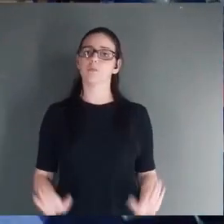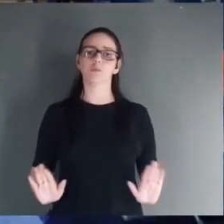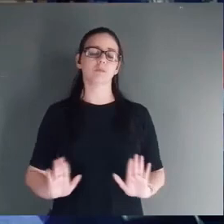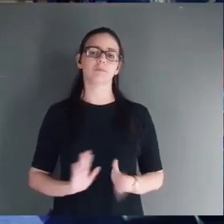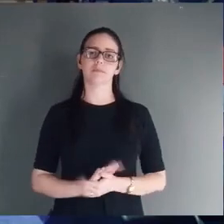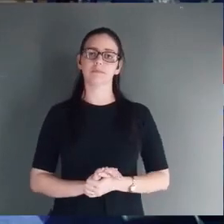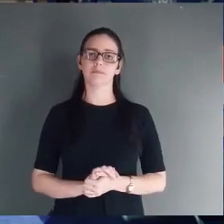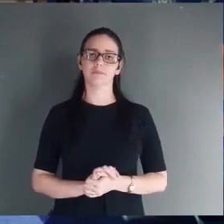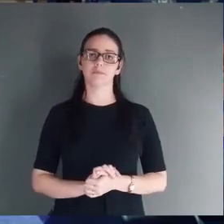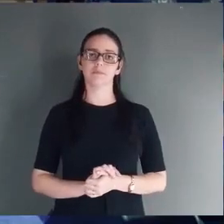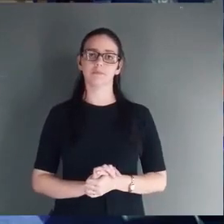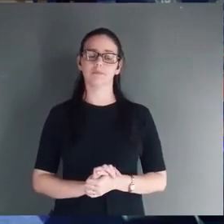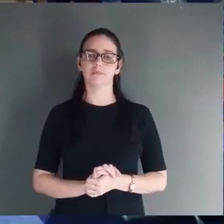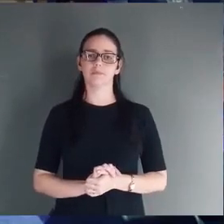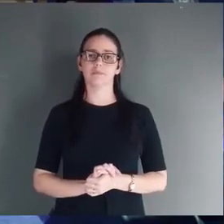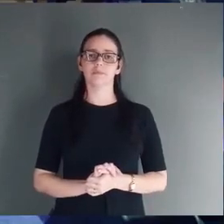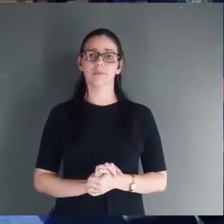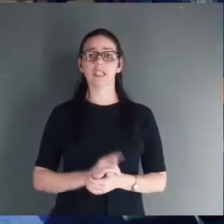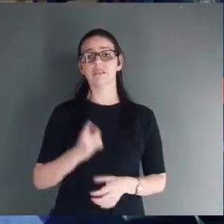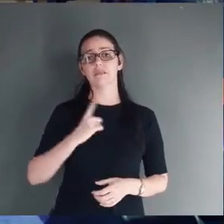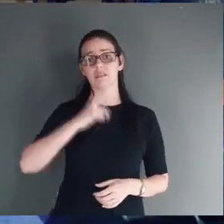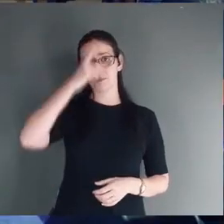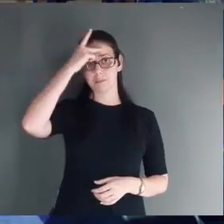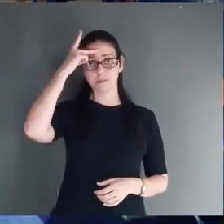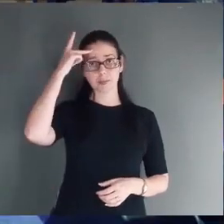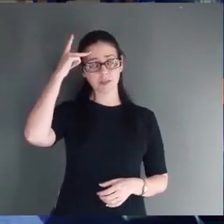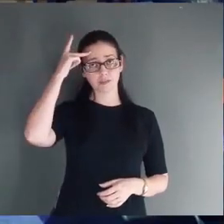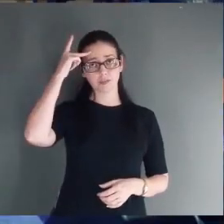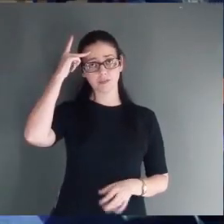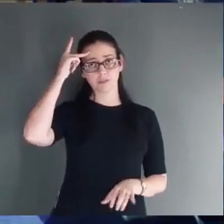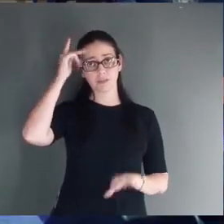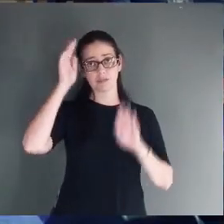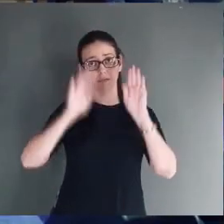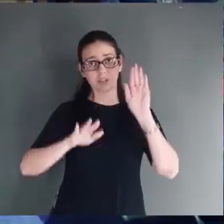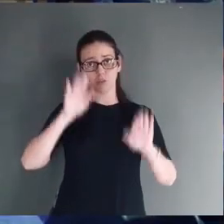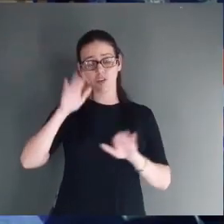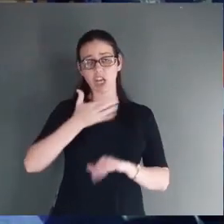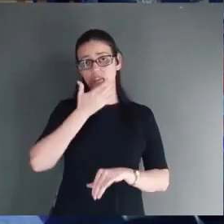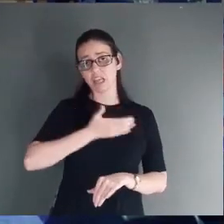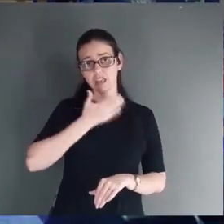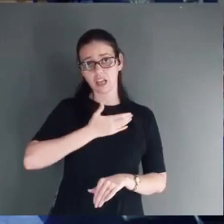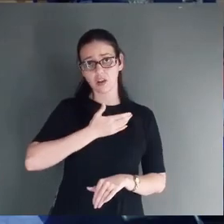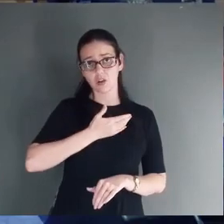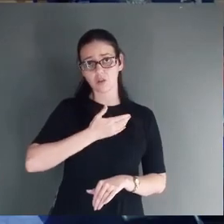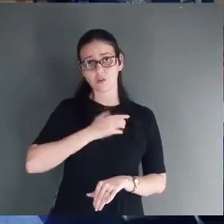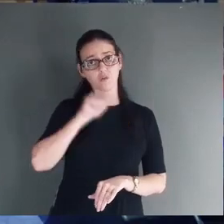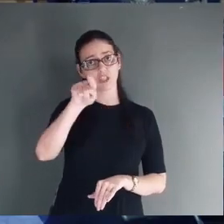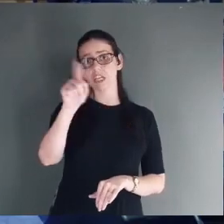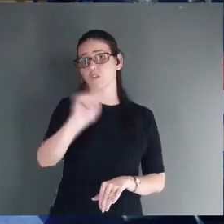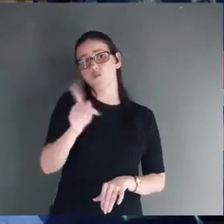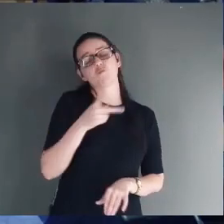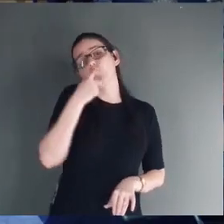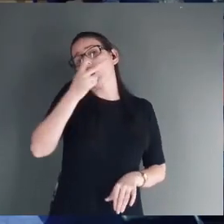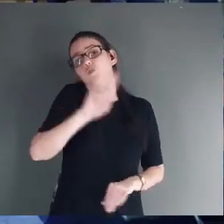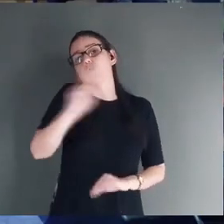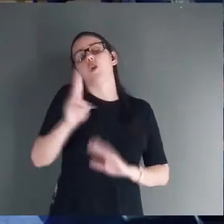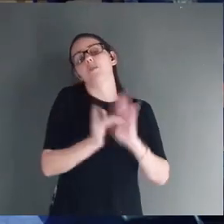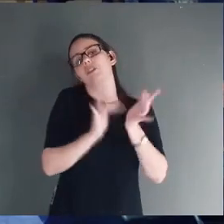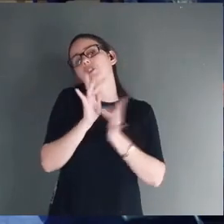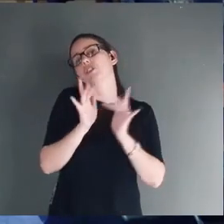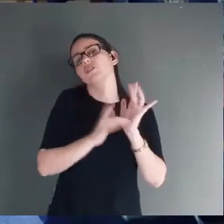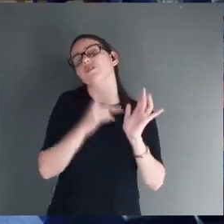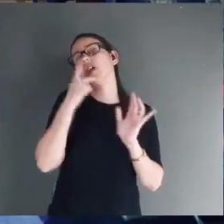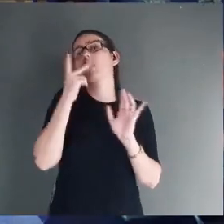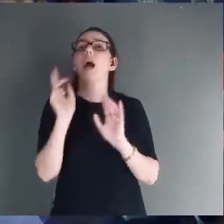Para alguns aqui não foi nem mencionado talvez. Nesse Natal. Natal é a